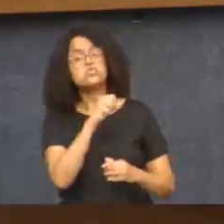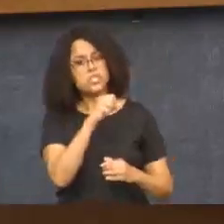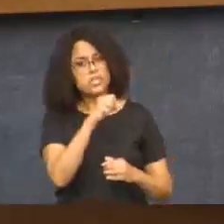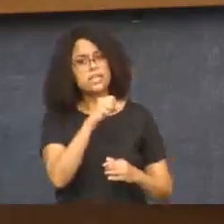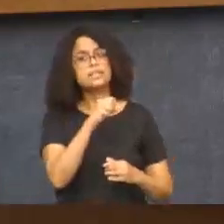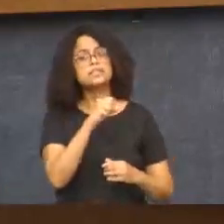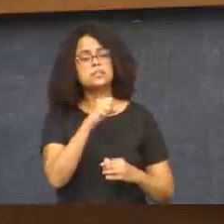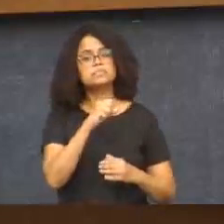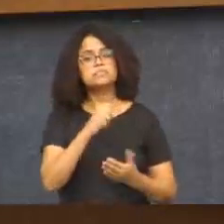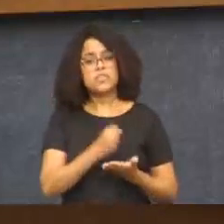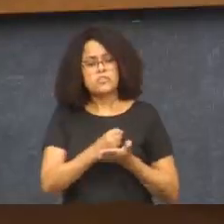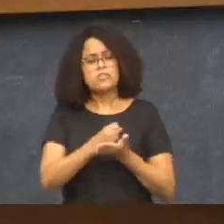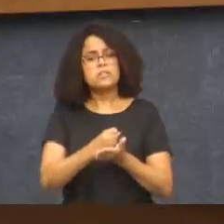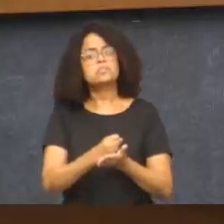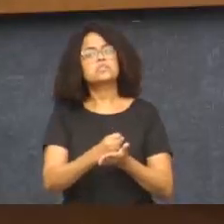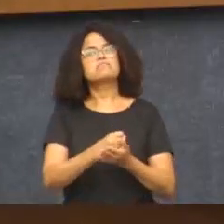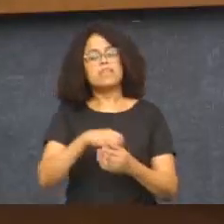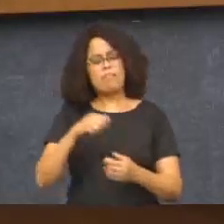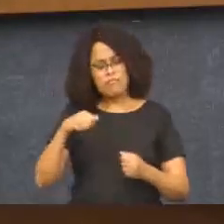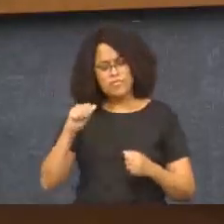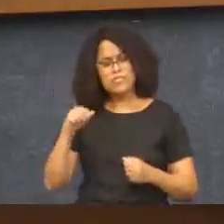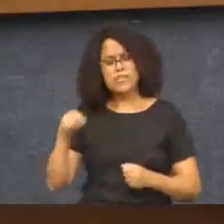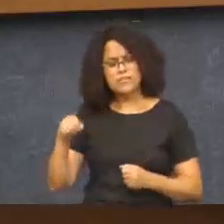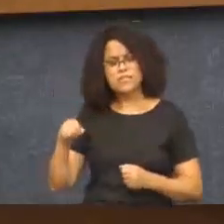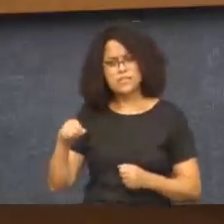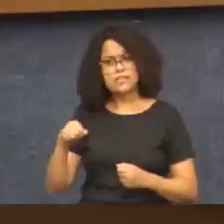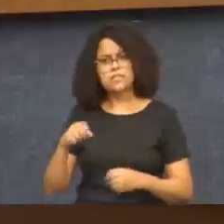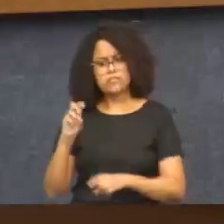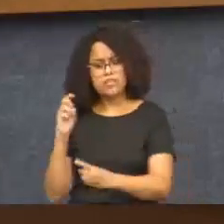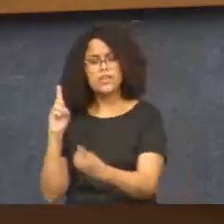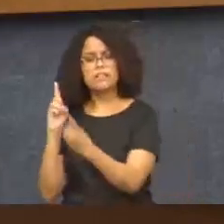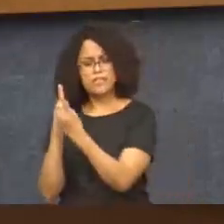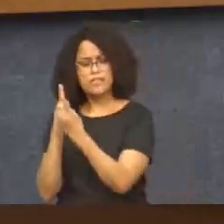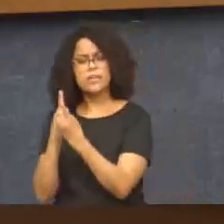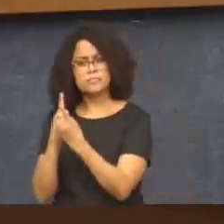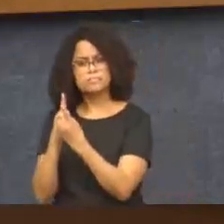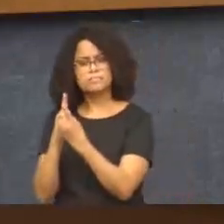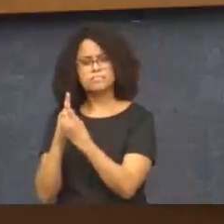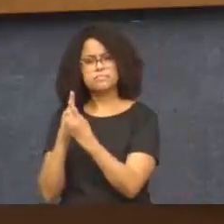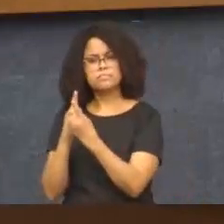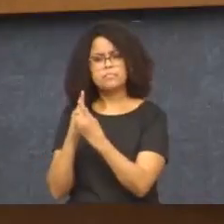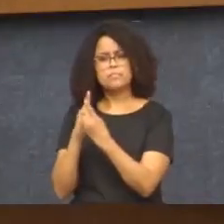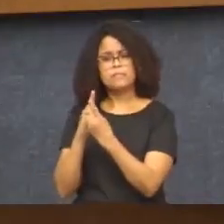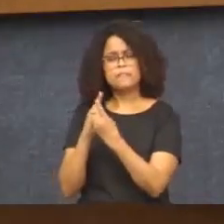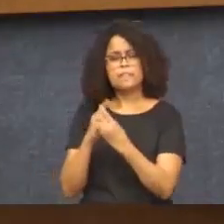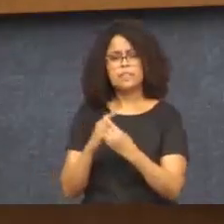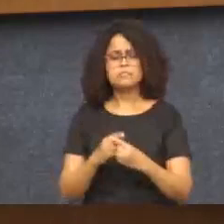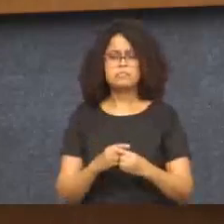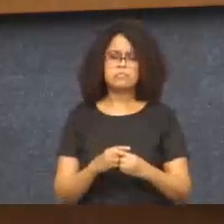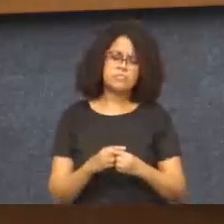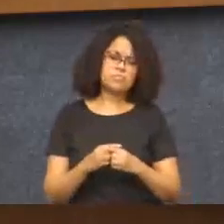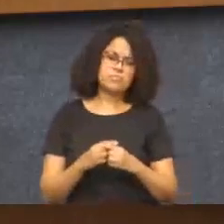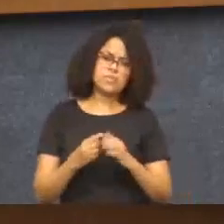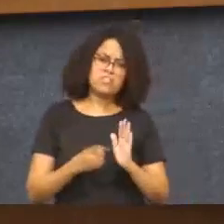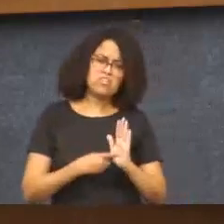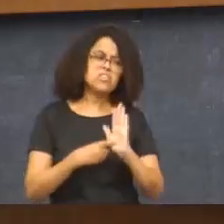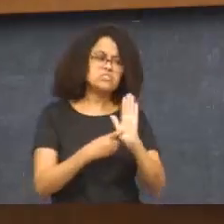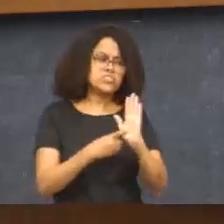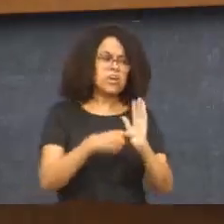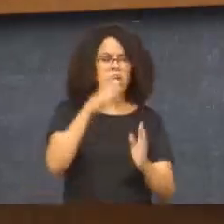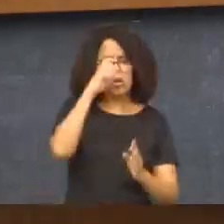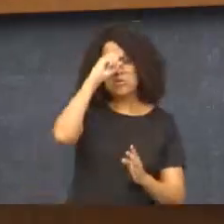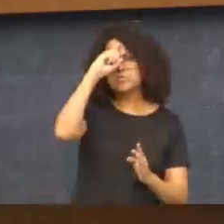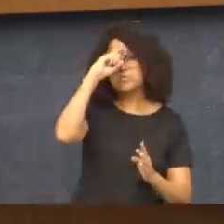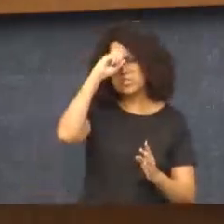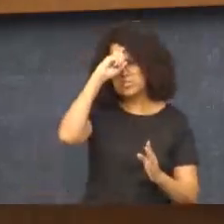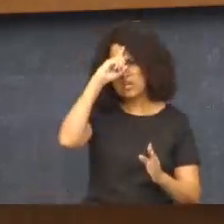da pessoa em questão. Essa situação de a gente identificar hospitais que fazem o procedimento, poderia levar a uma situação